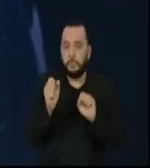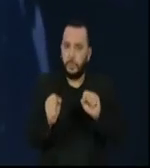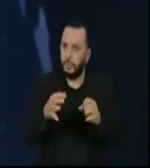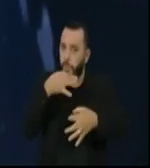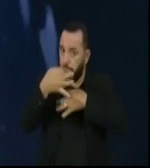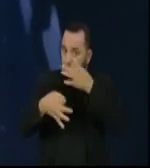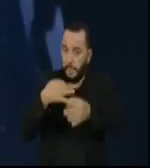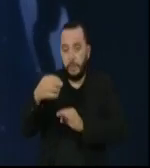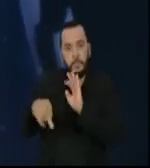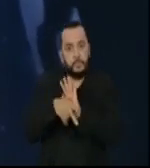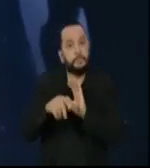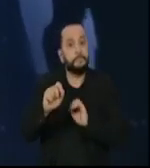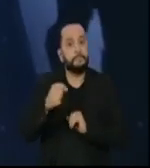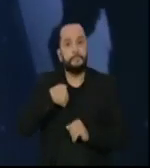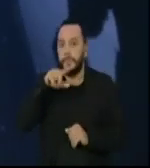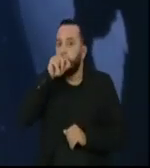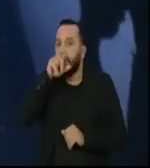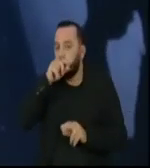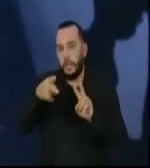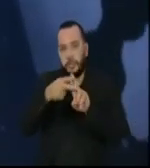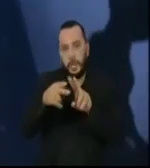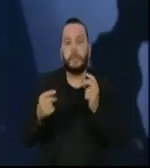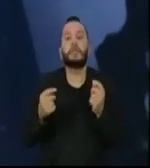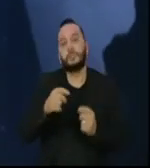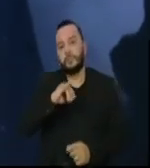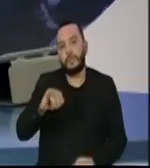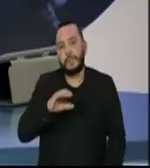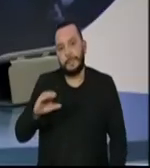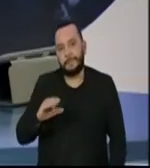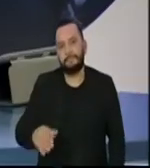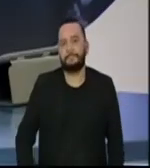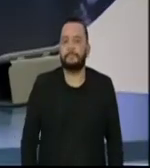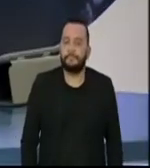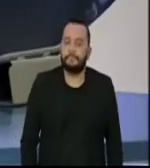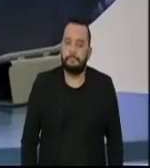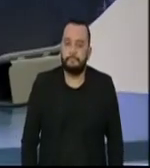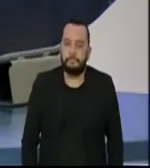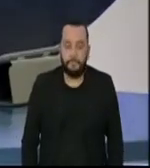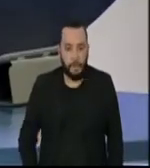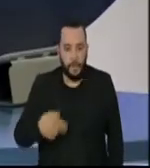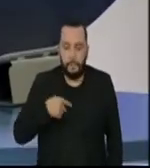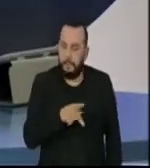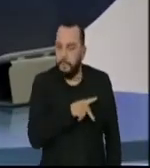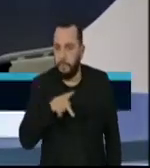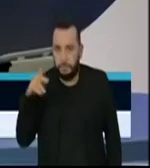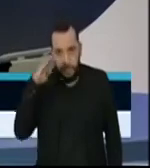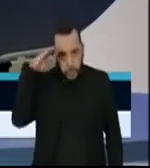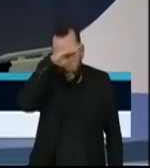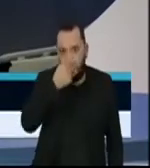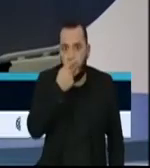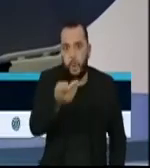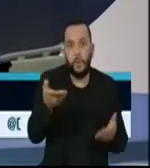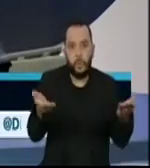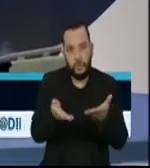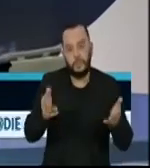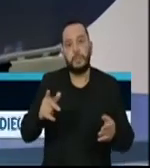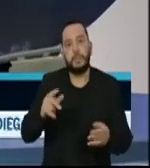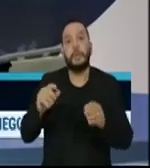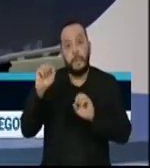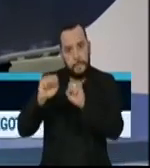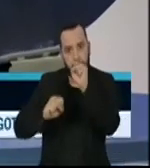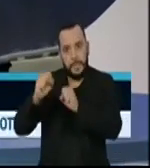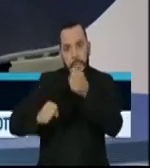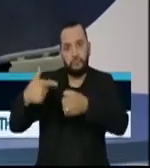comentários pelo Twitter, na hashtag Jornal da Cultura. O presidente Jair Bolsonaro disse hoje que tem vontade de